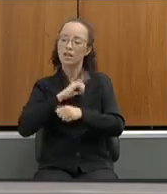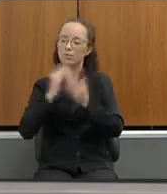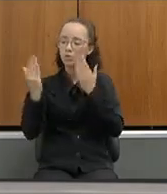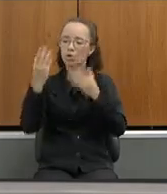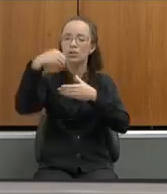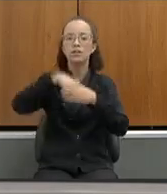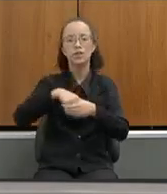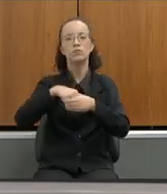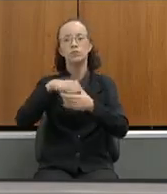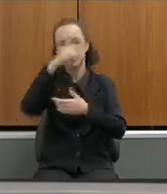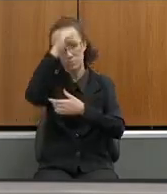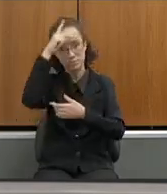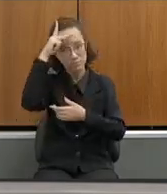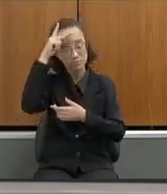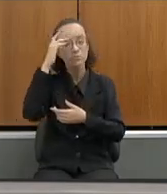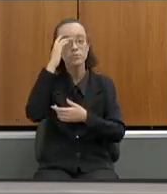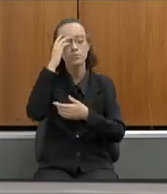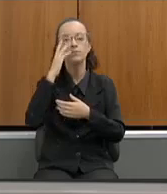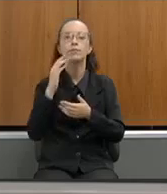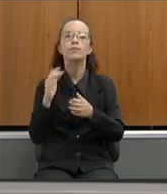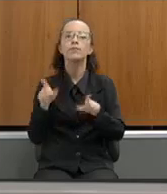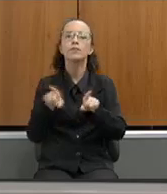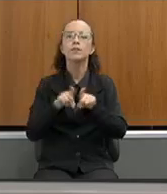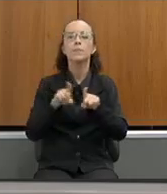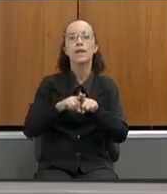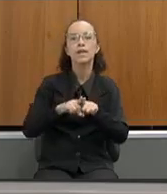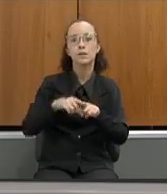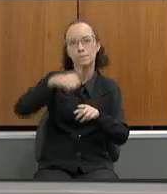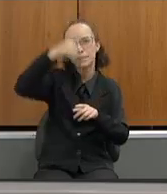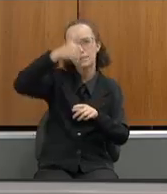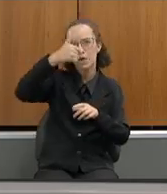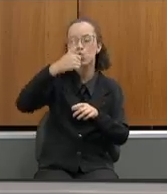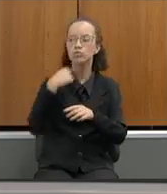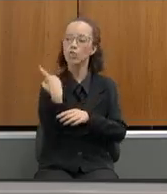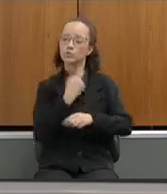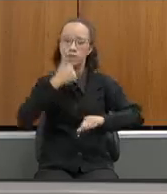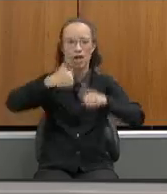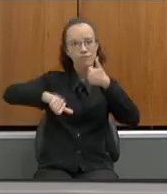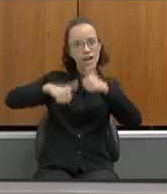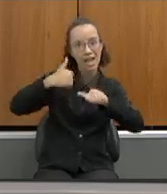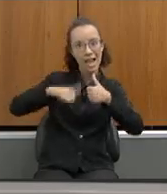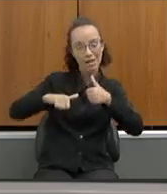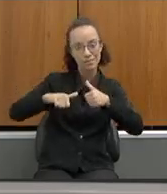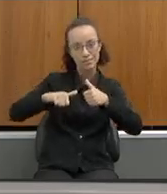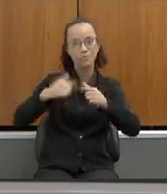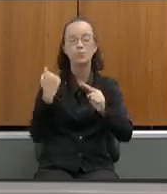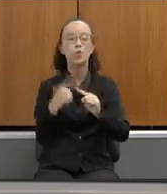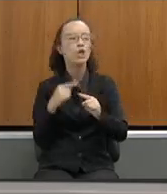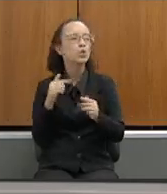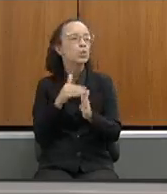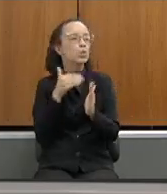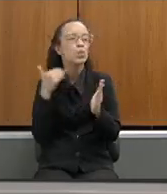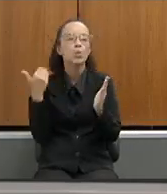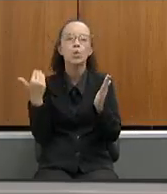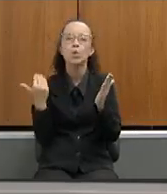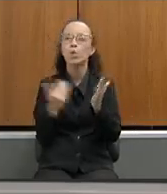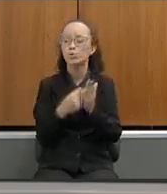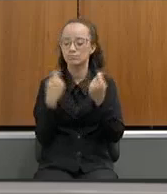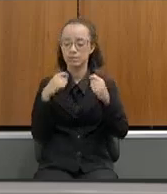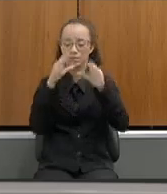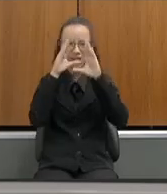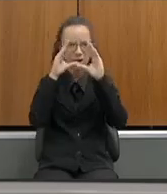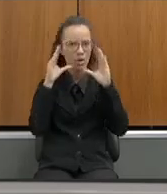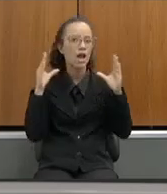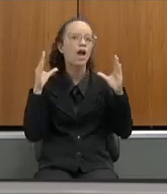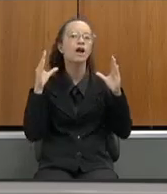e sim vamos fazer um ano primeiro de avaliações das ações porque tudo que a gente faz a tem que ter tranquilidade de